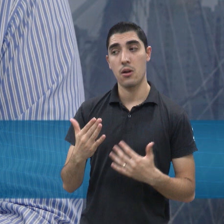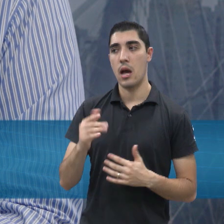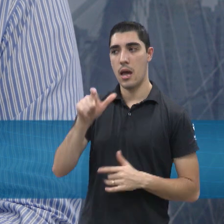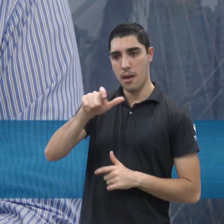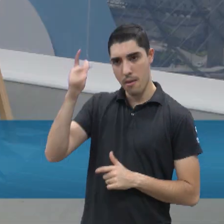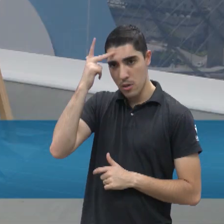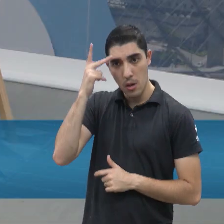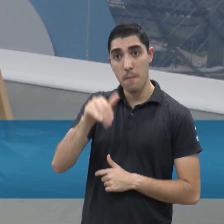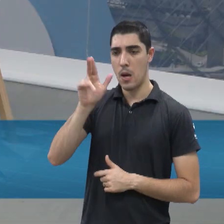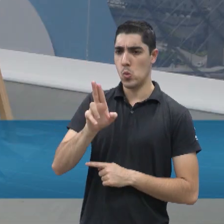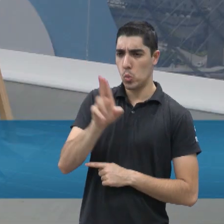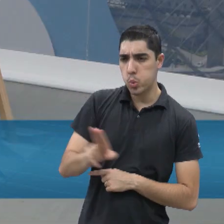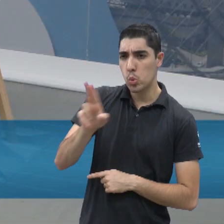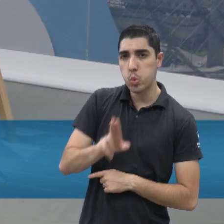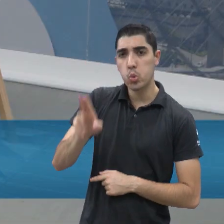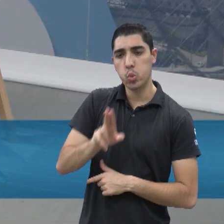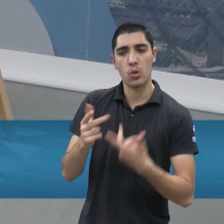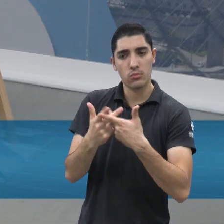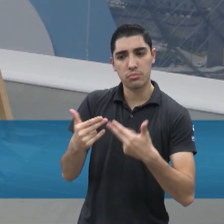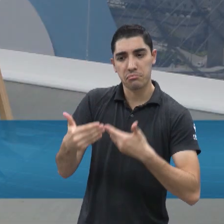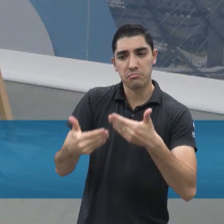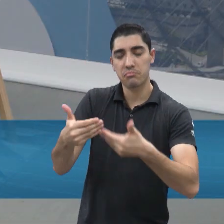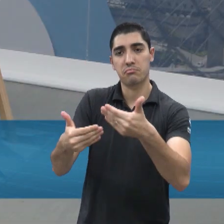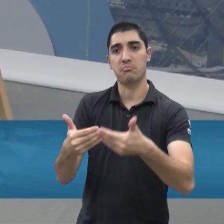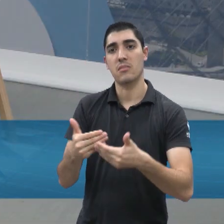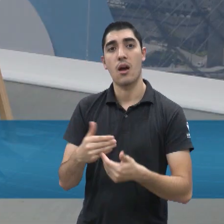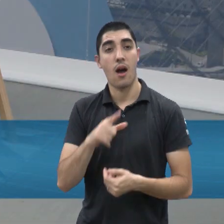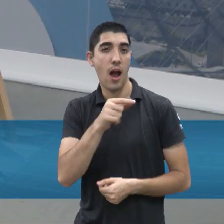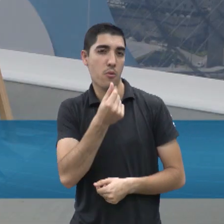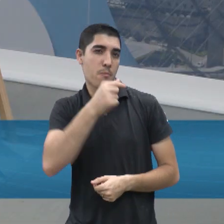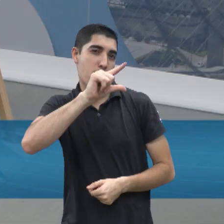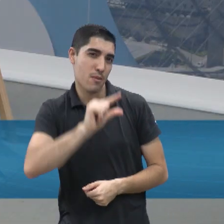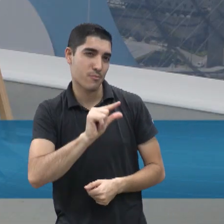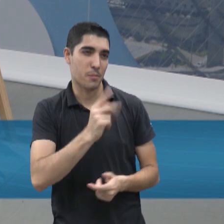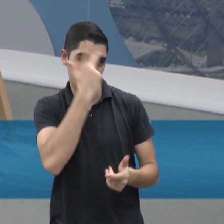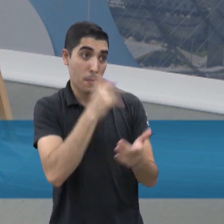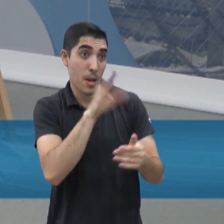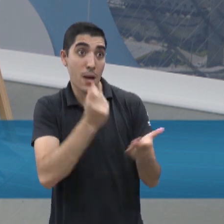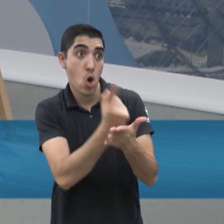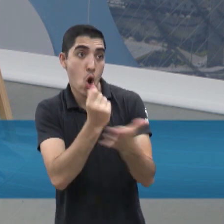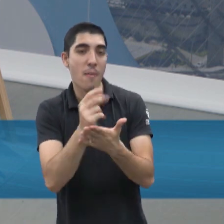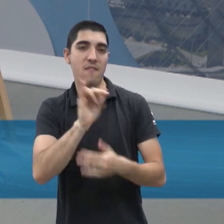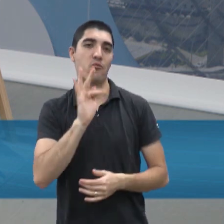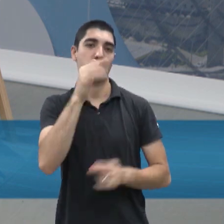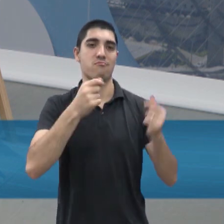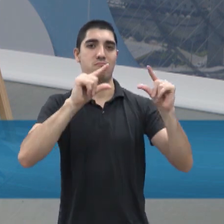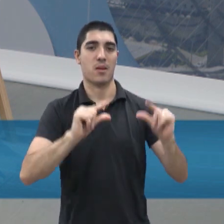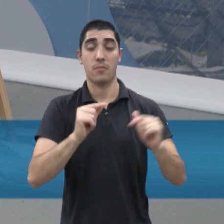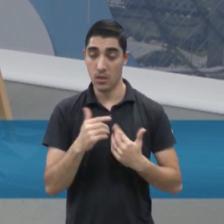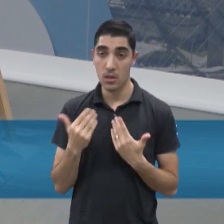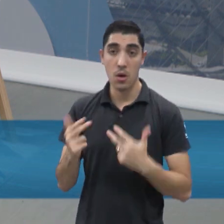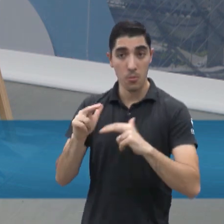aumenta, o preço cai, diminui o valor, e eu acho que isso vai chegar lá, mas por isso que, é, a gente